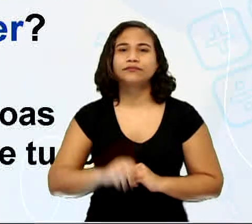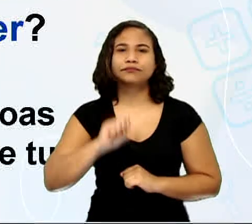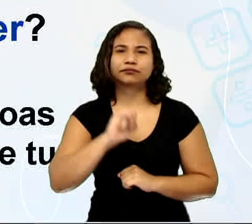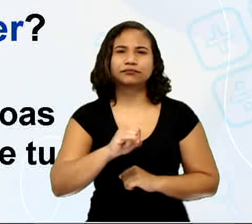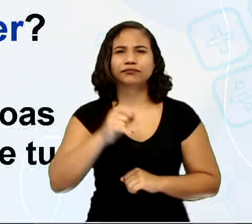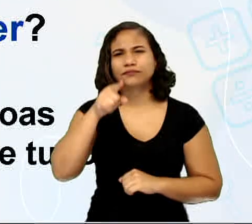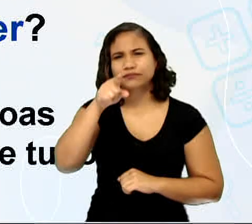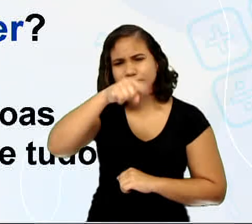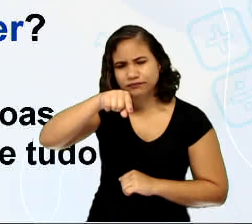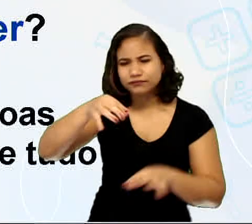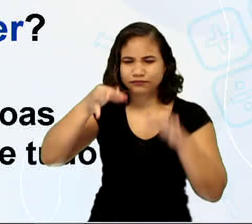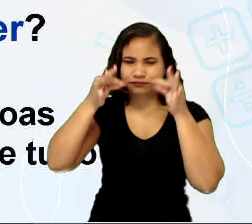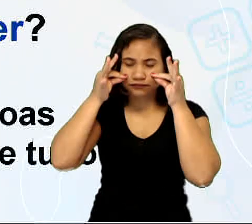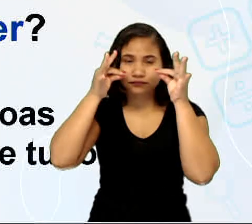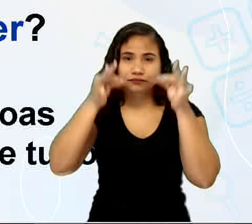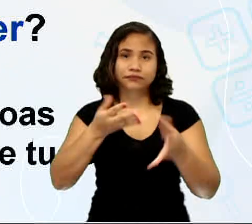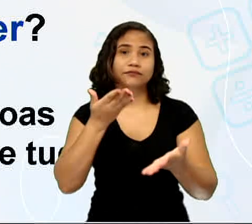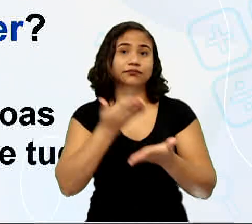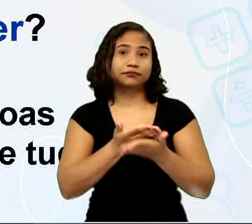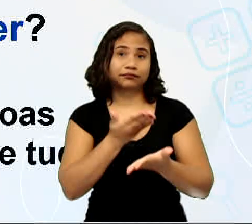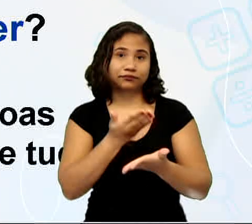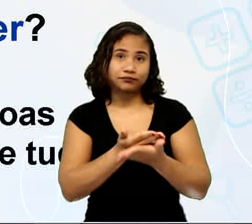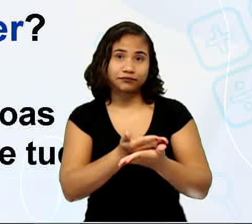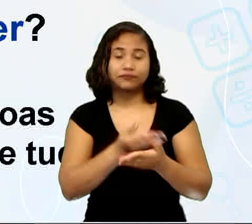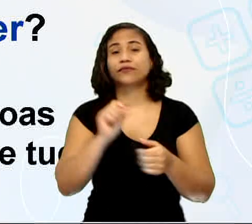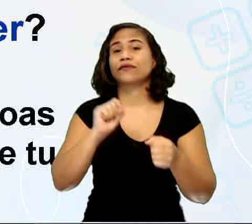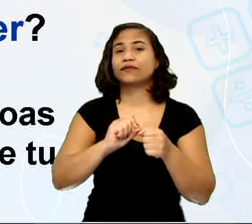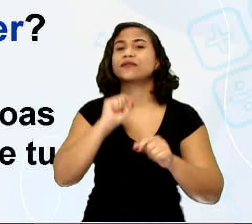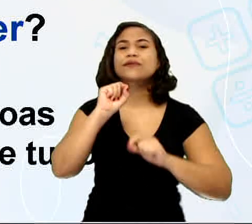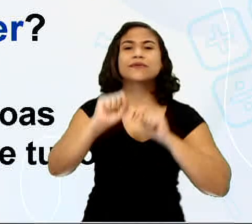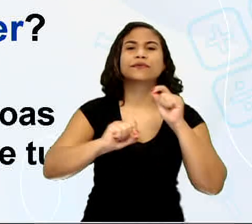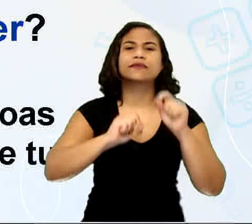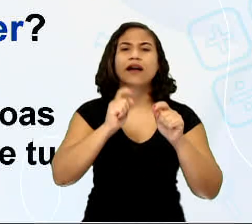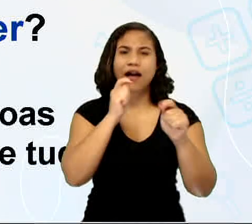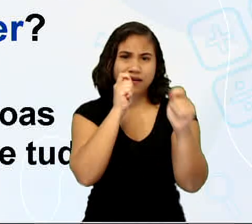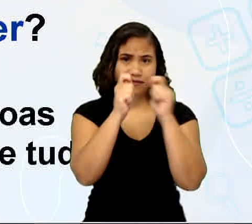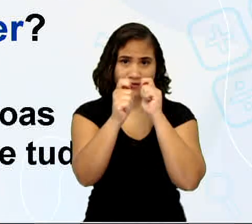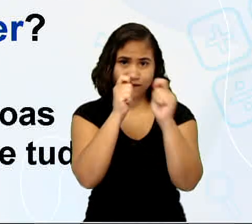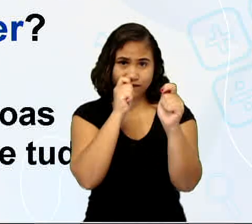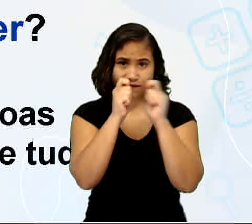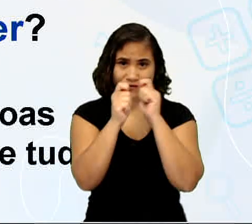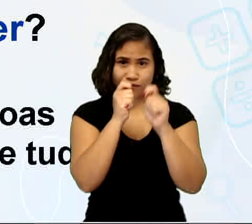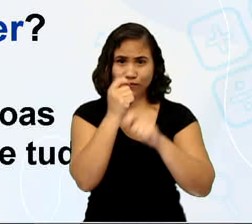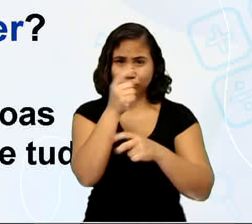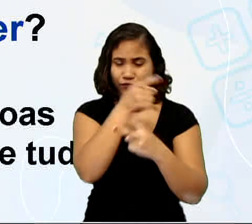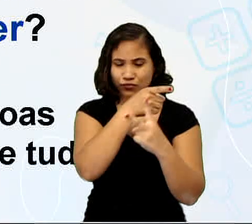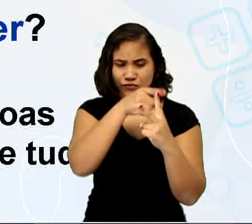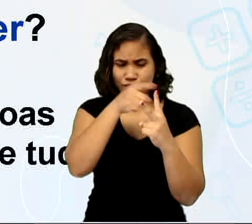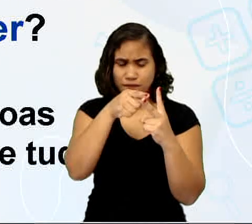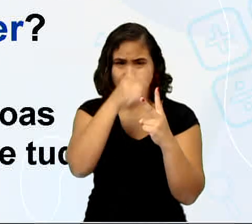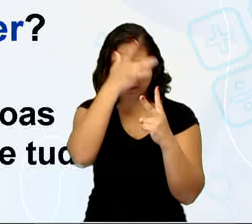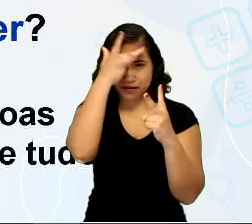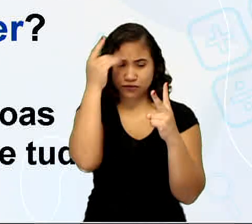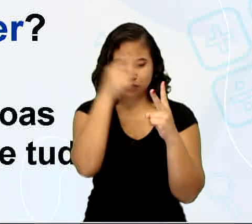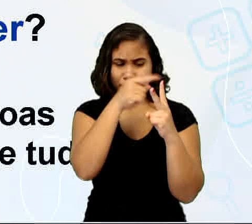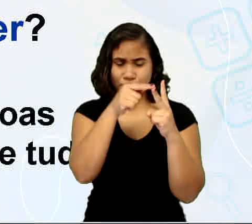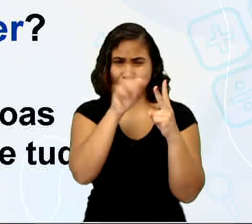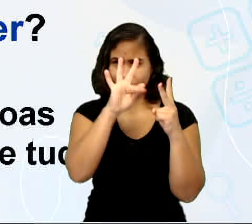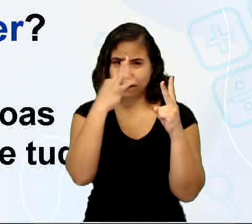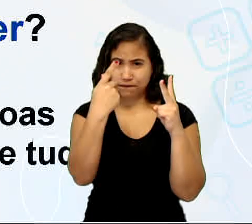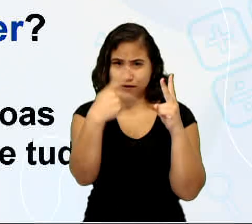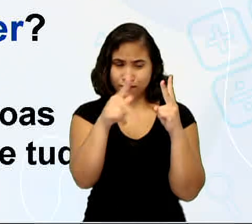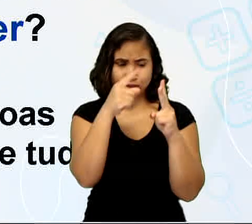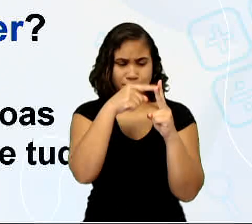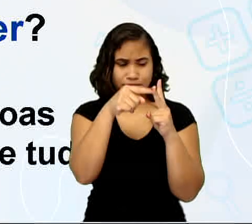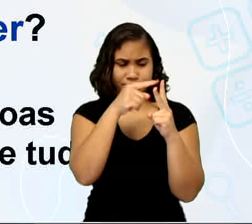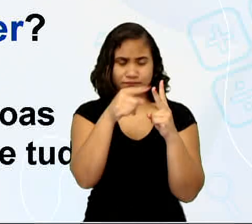prestou bem atenção na aula, vamos fazer o seguinte, uma entrevista com duas pessoas de sua família. Você vai